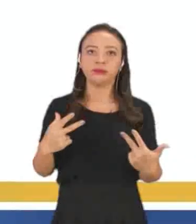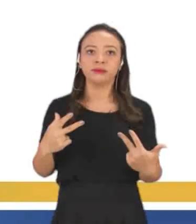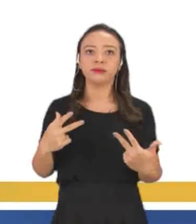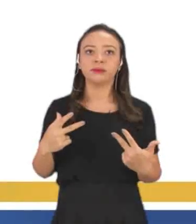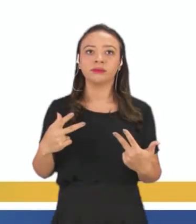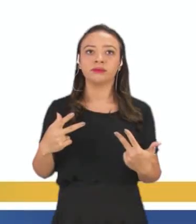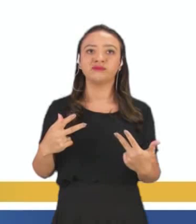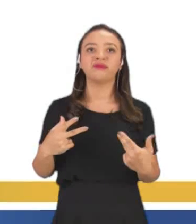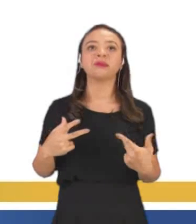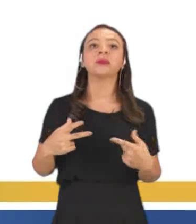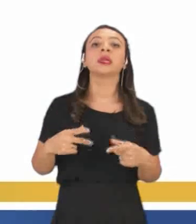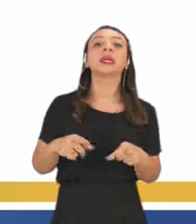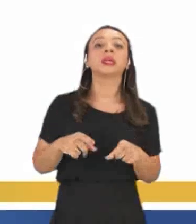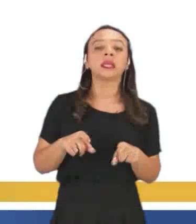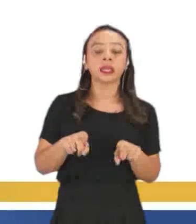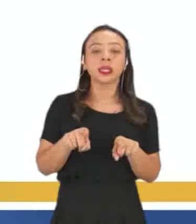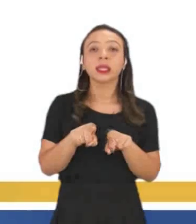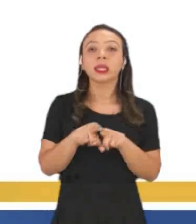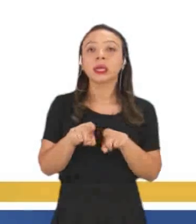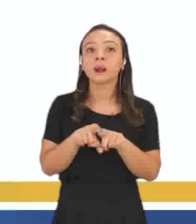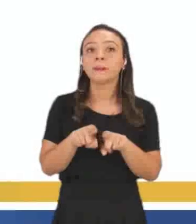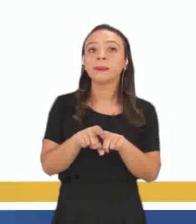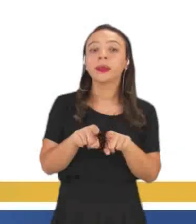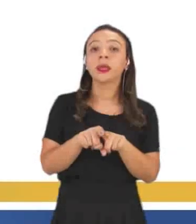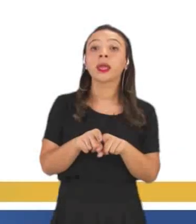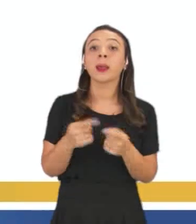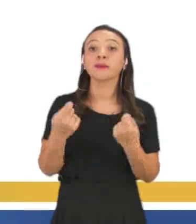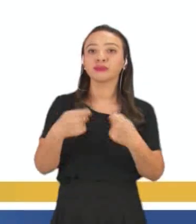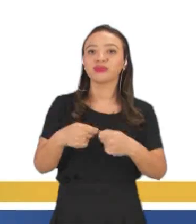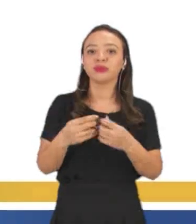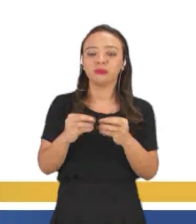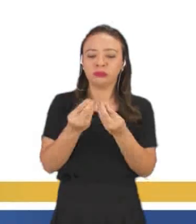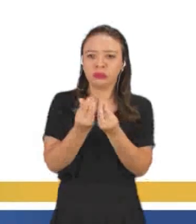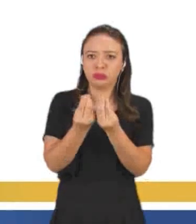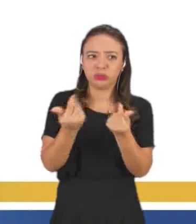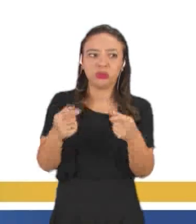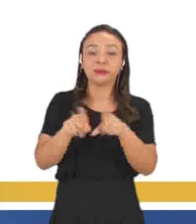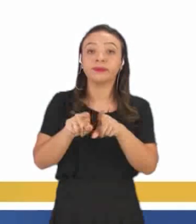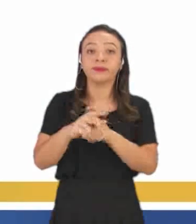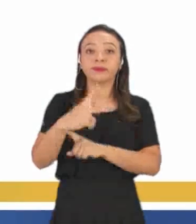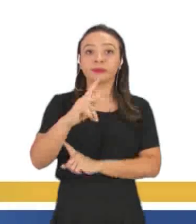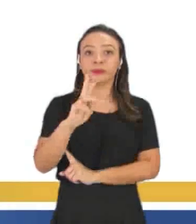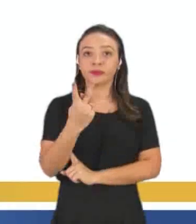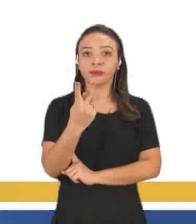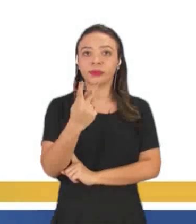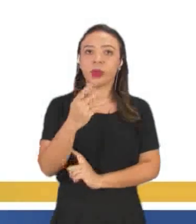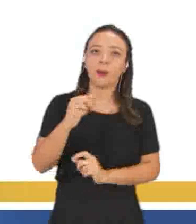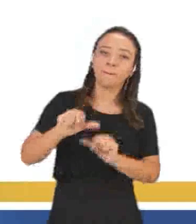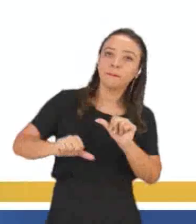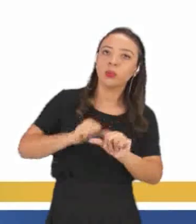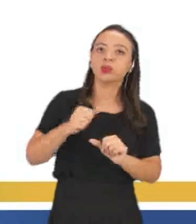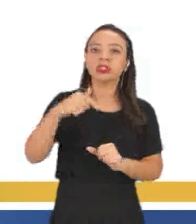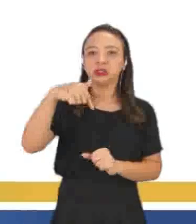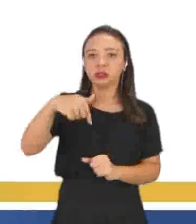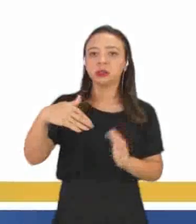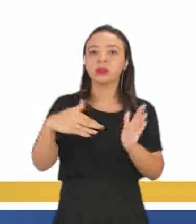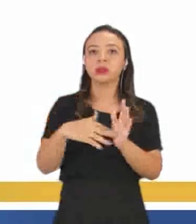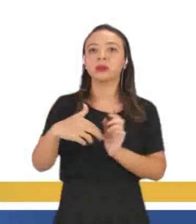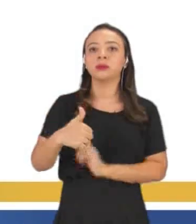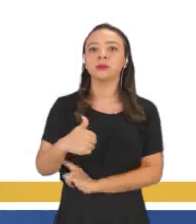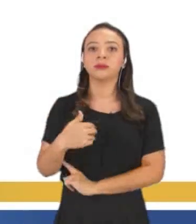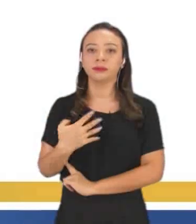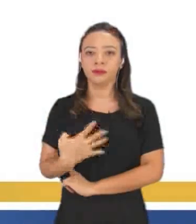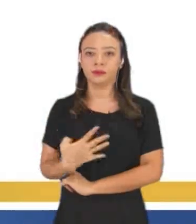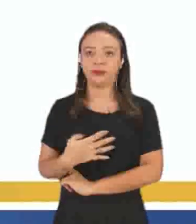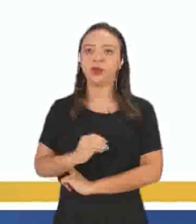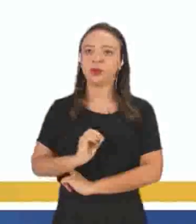potássio, são duas bases fortes, bem corrosivas, e o pH dessas substâncias varia de 7 a 14,